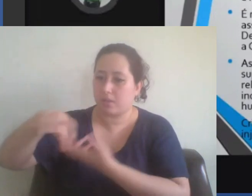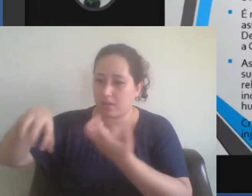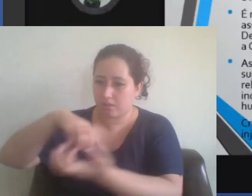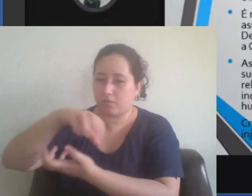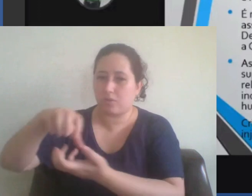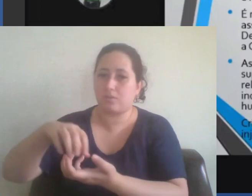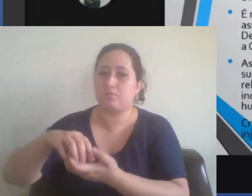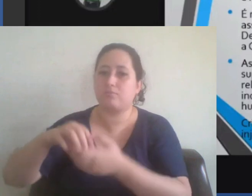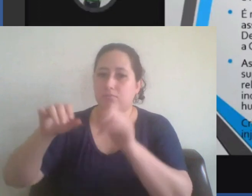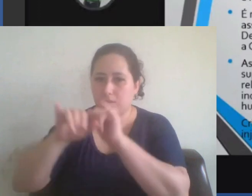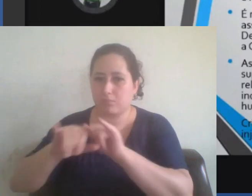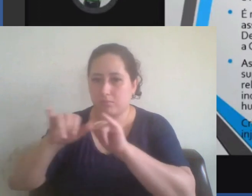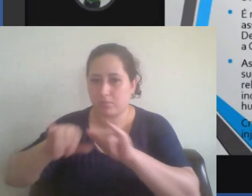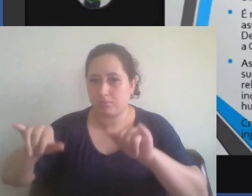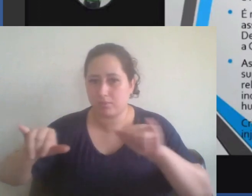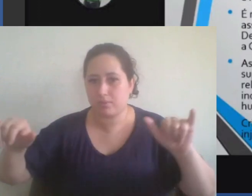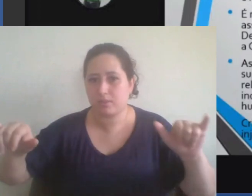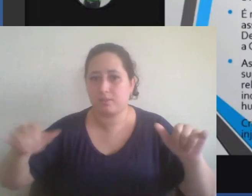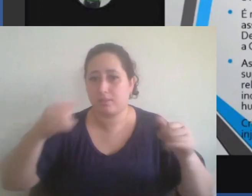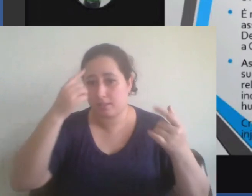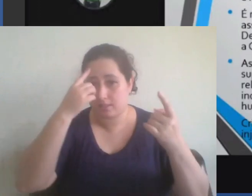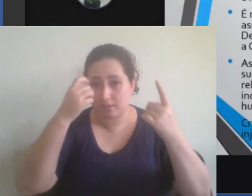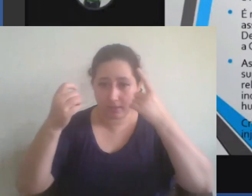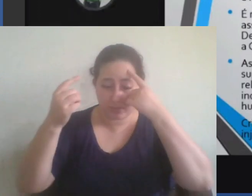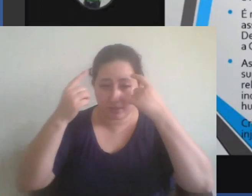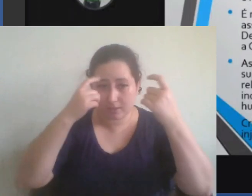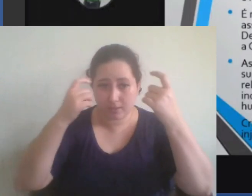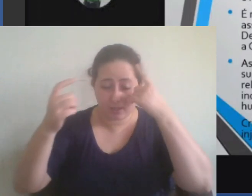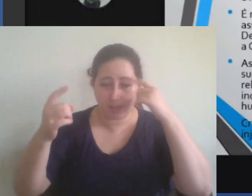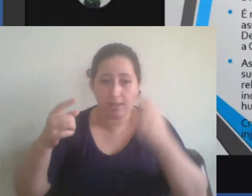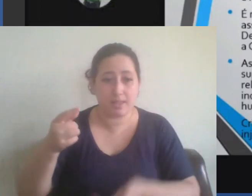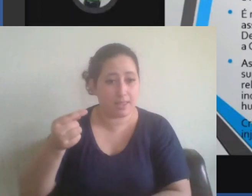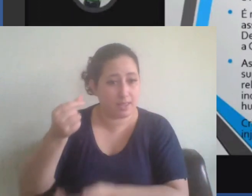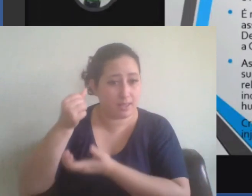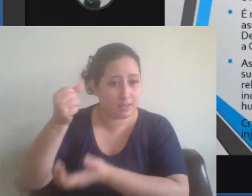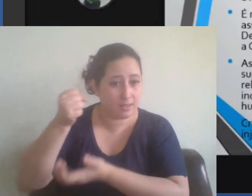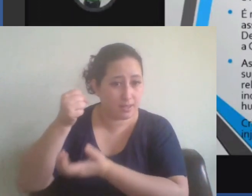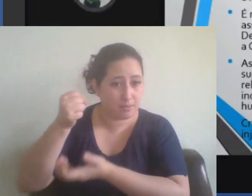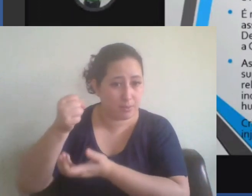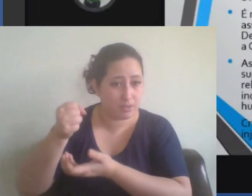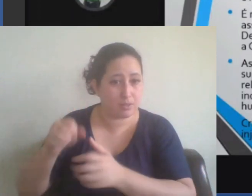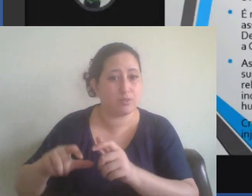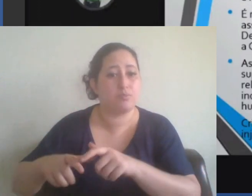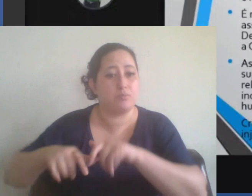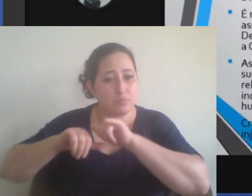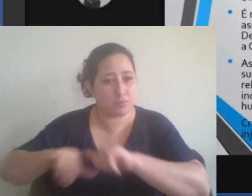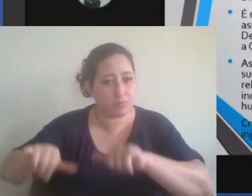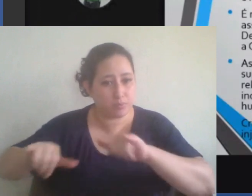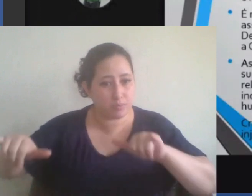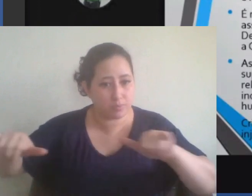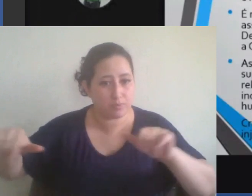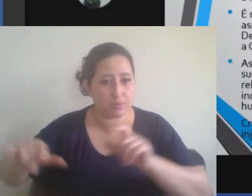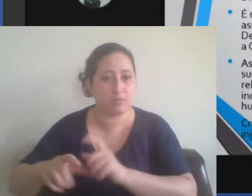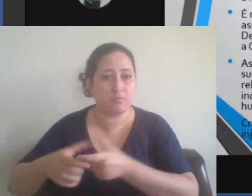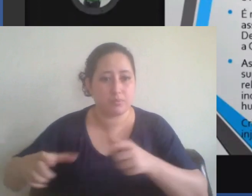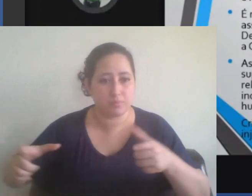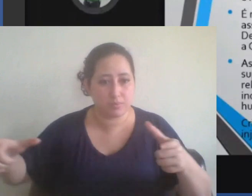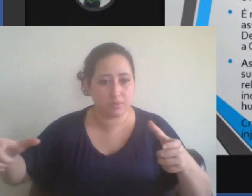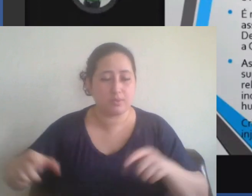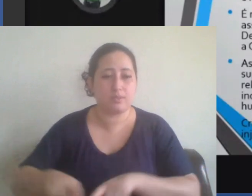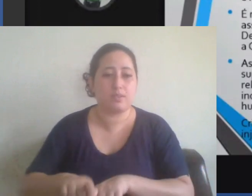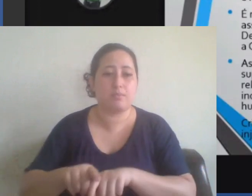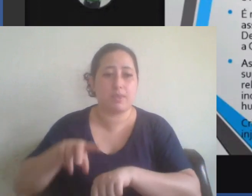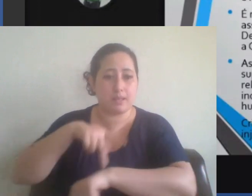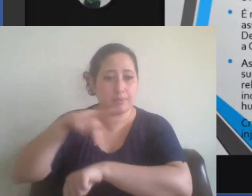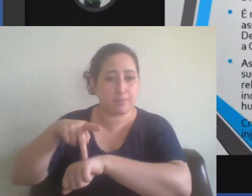propagação das ideias do capitalismo, do nacionalismo e que